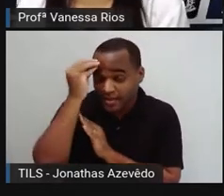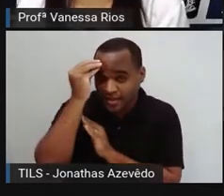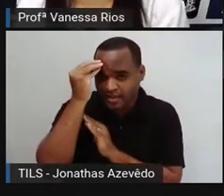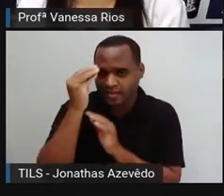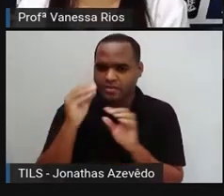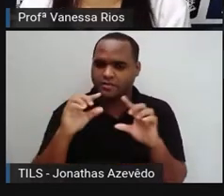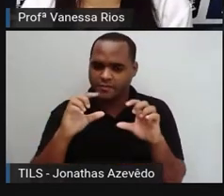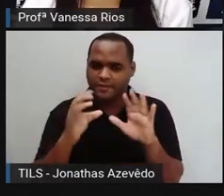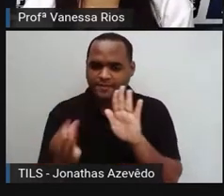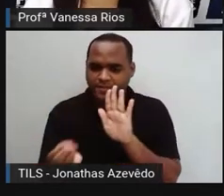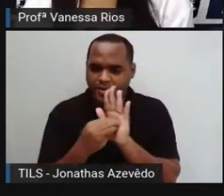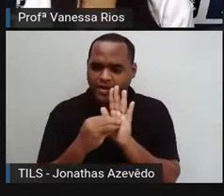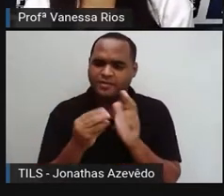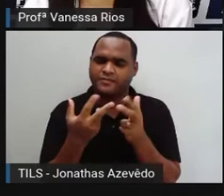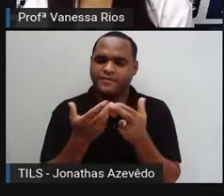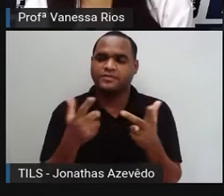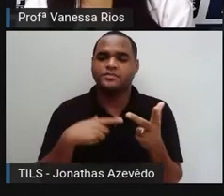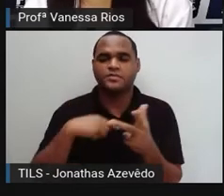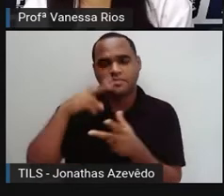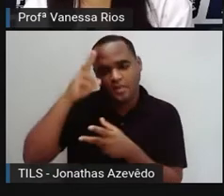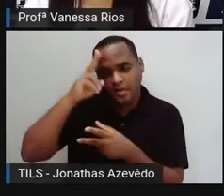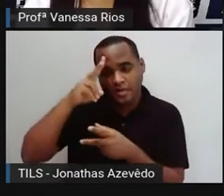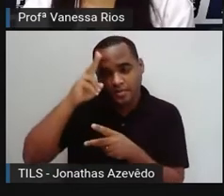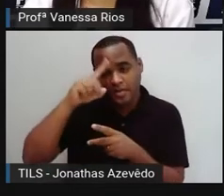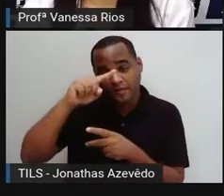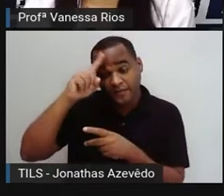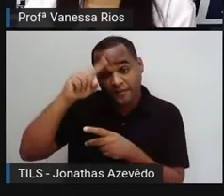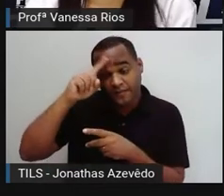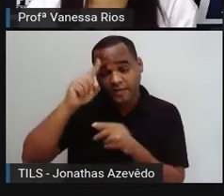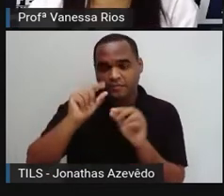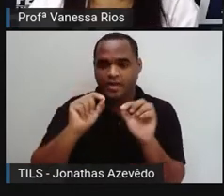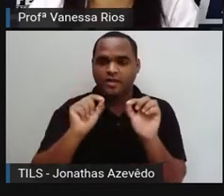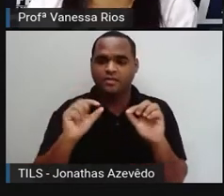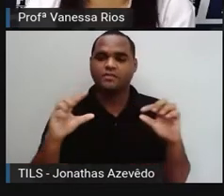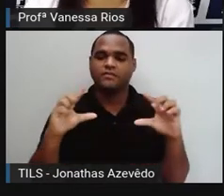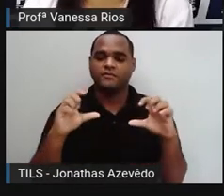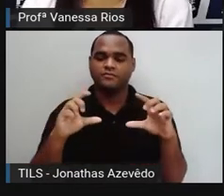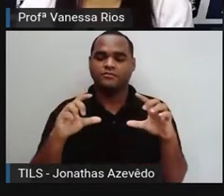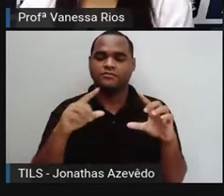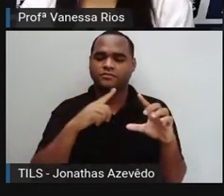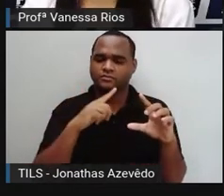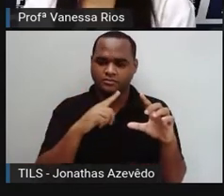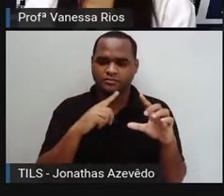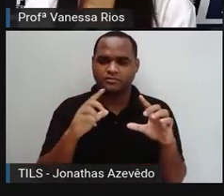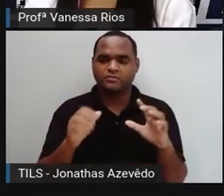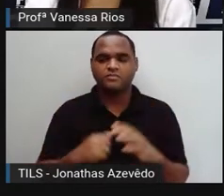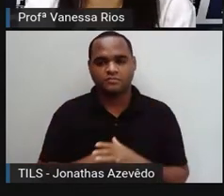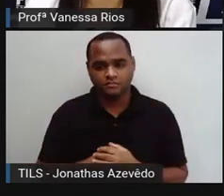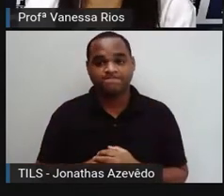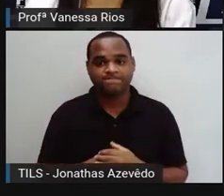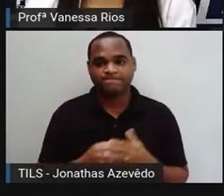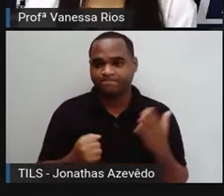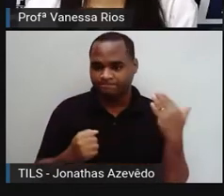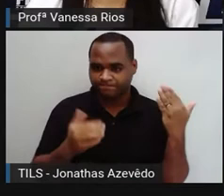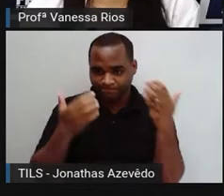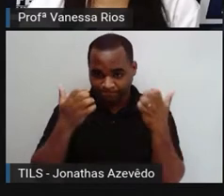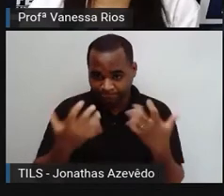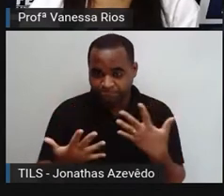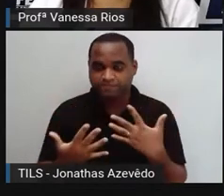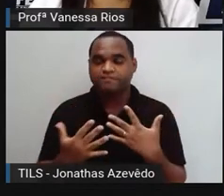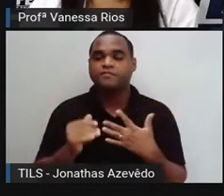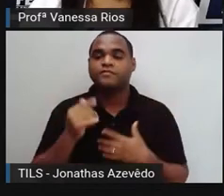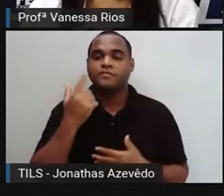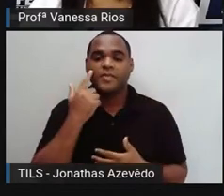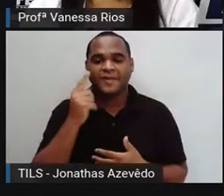registros, além a gente lembra aí da invenção da câmera fotográfica, que num dado momento da história foi